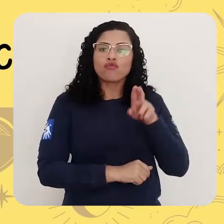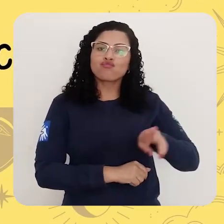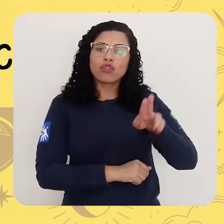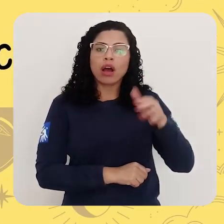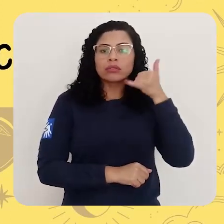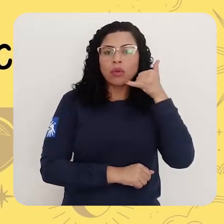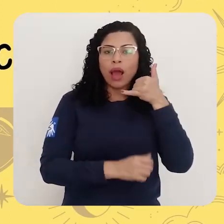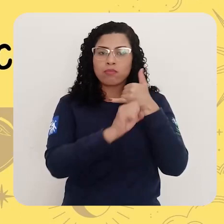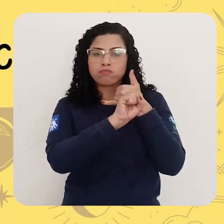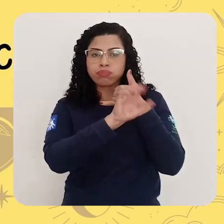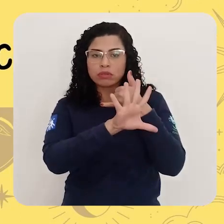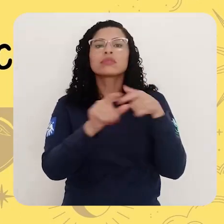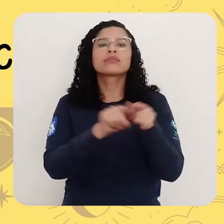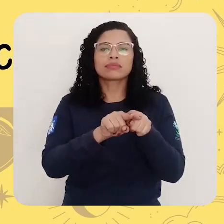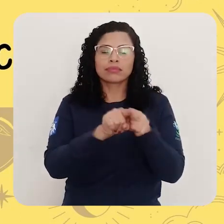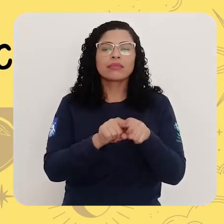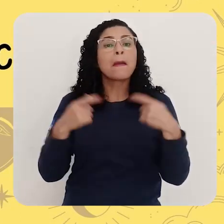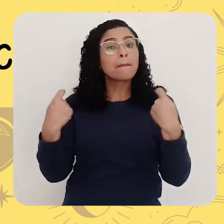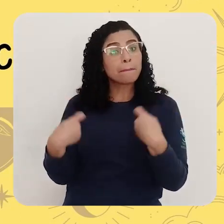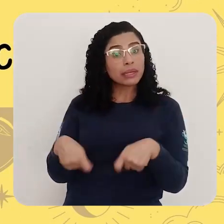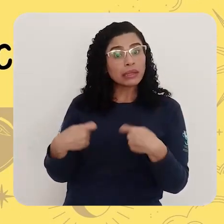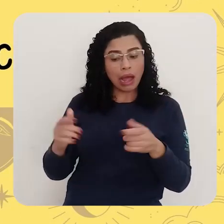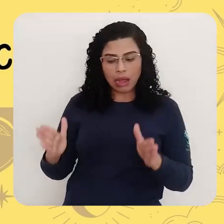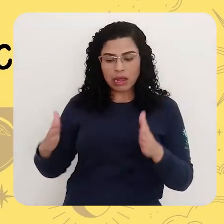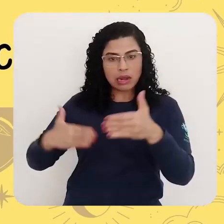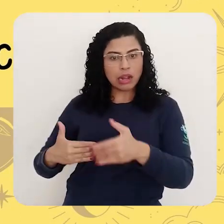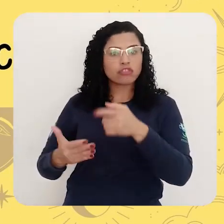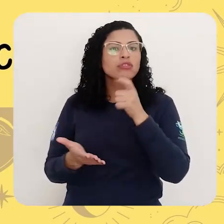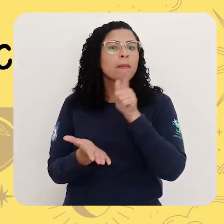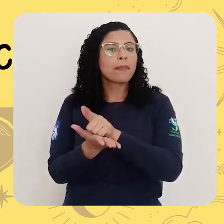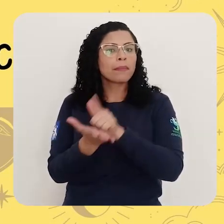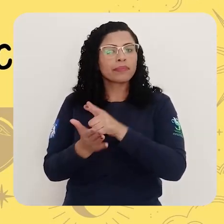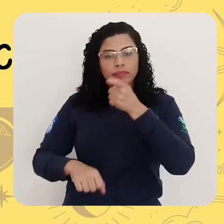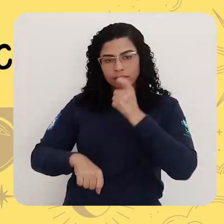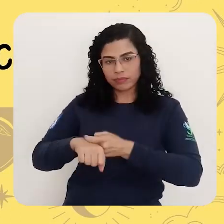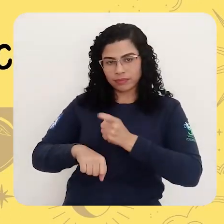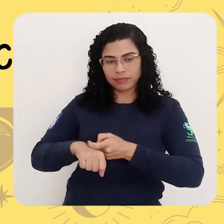do celular mesmo. Também vamos precisar de uma caixa de papelão.